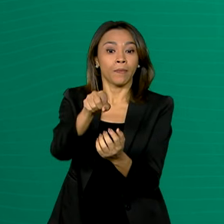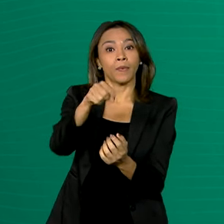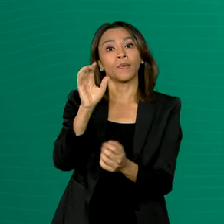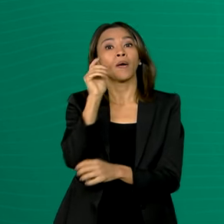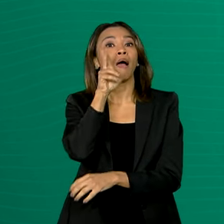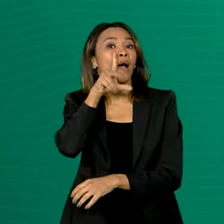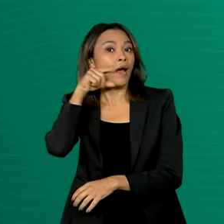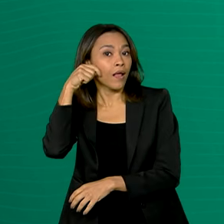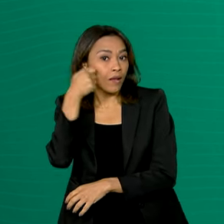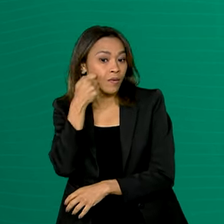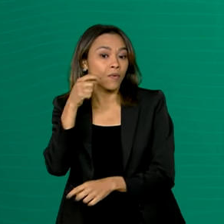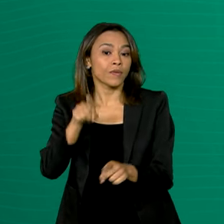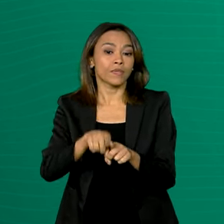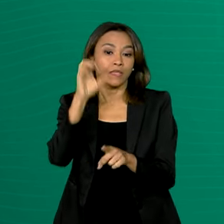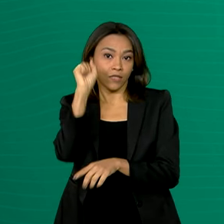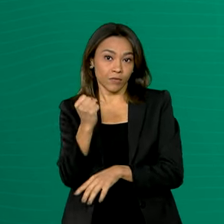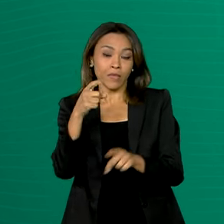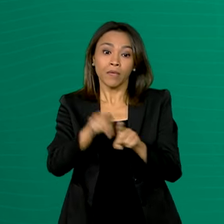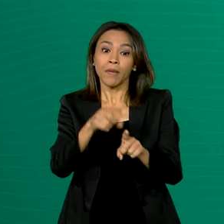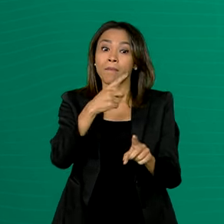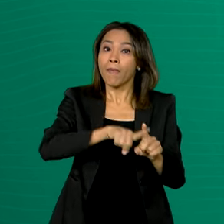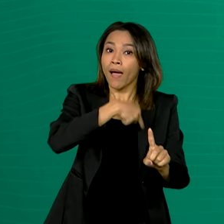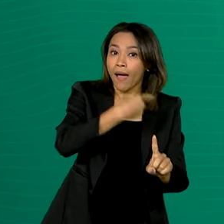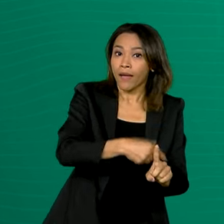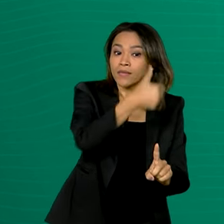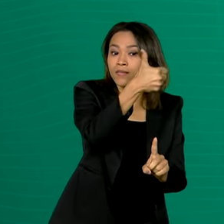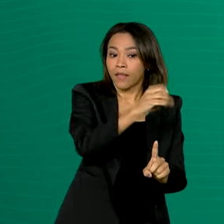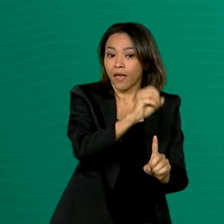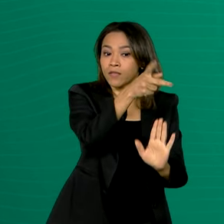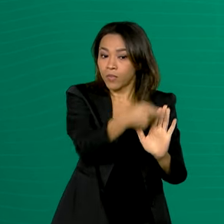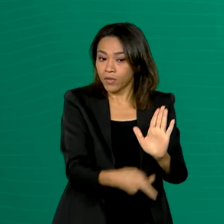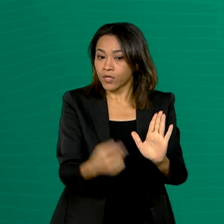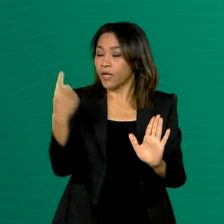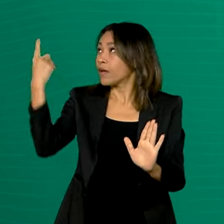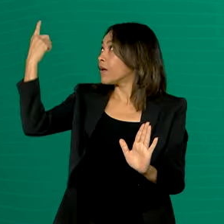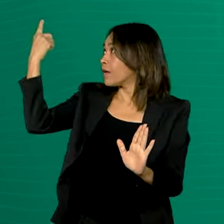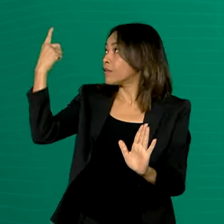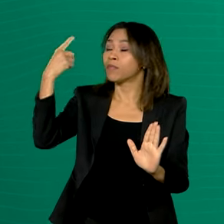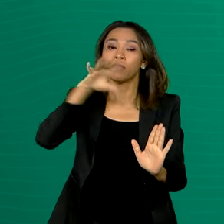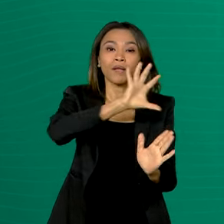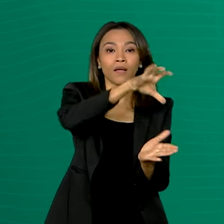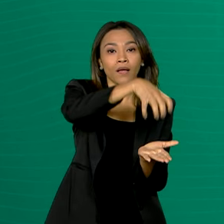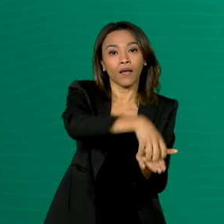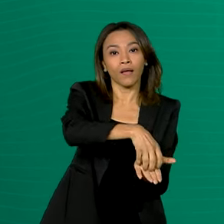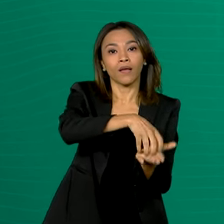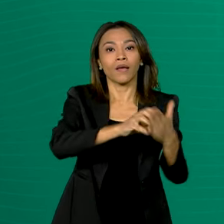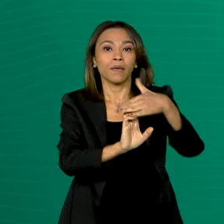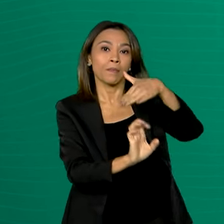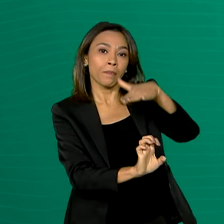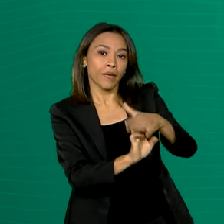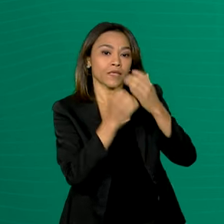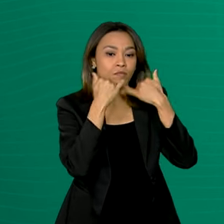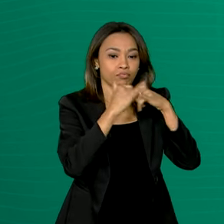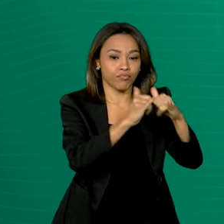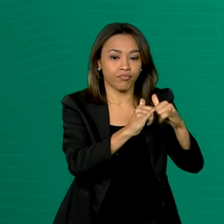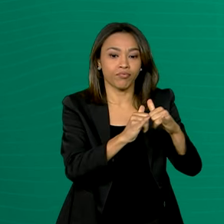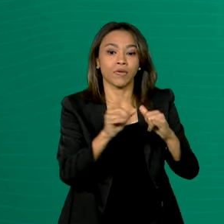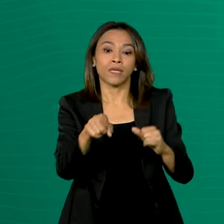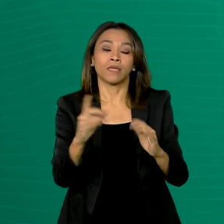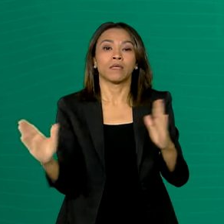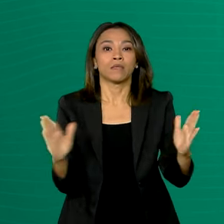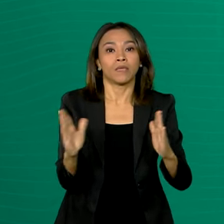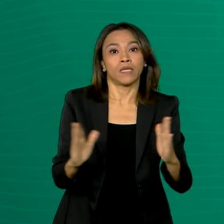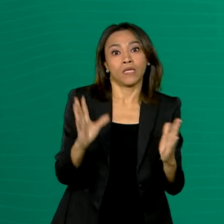Além de outros 10 projetos, implantados pela Companhia Hidroelétrica do São Francisco, entre Pernambuco e